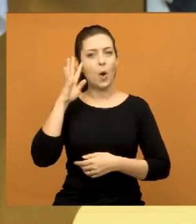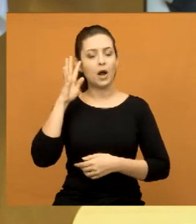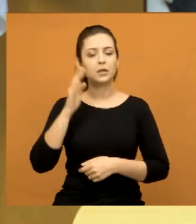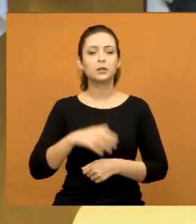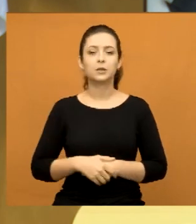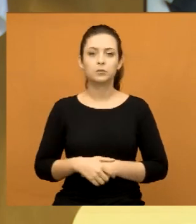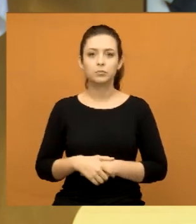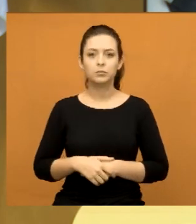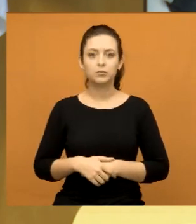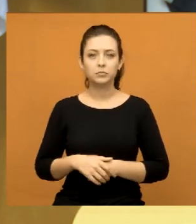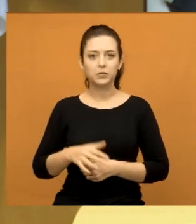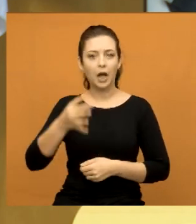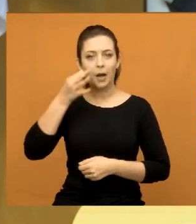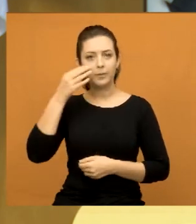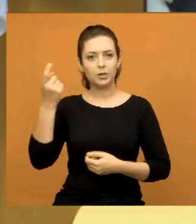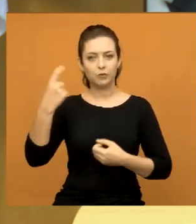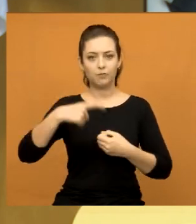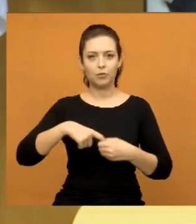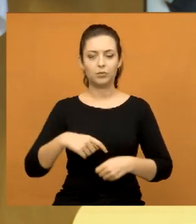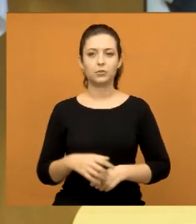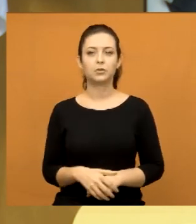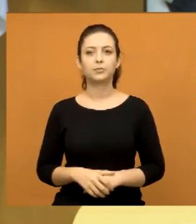quiser, estamos aqui de volta. Obrigado. Obrigado.